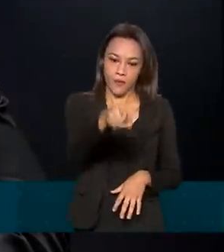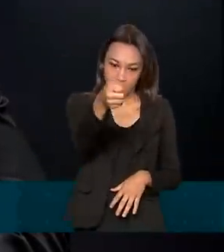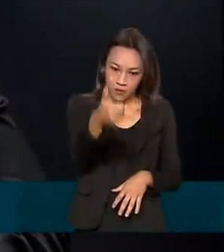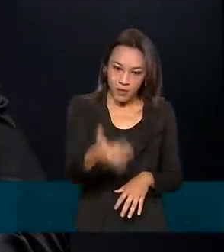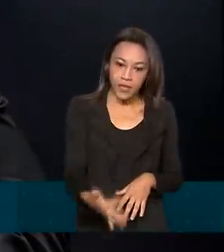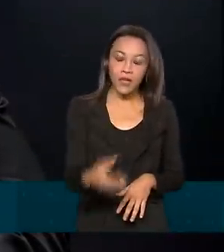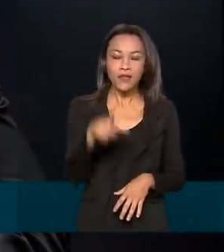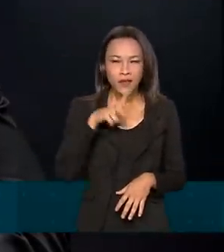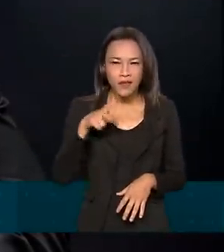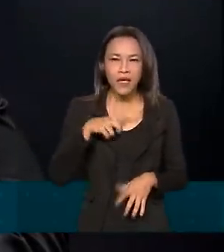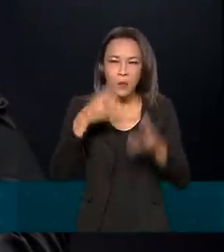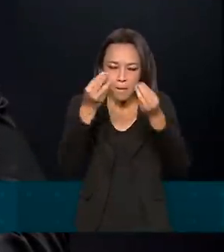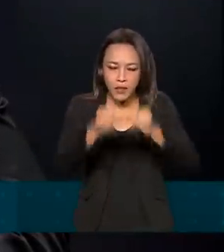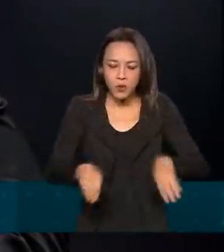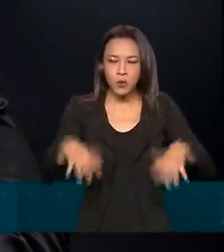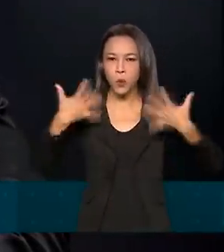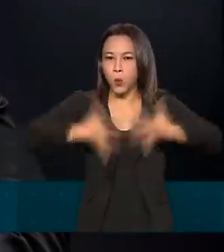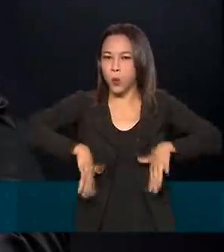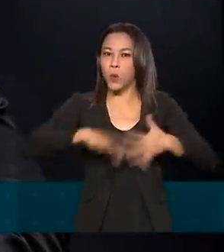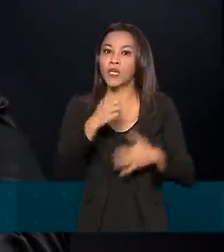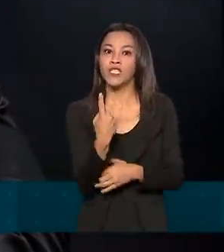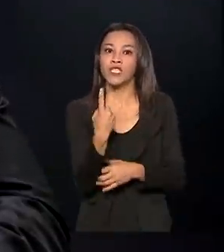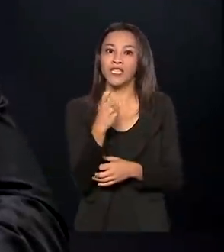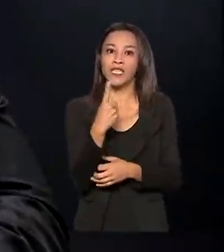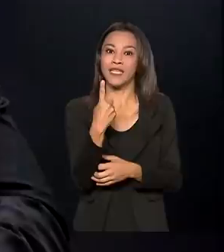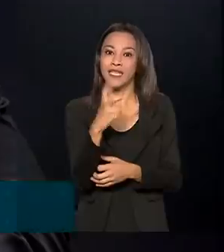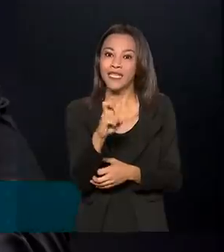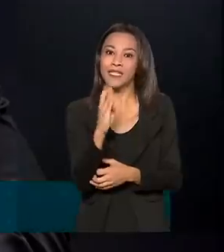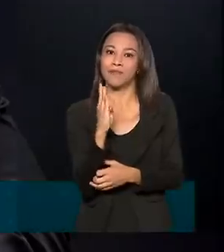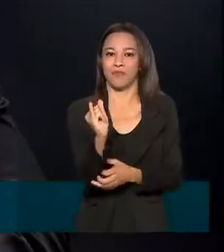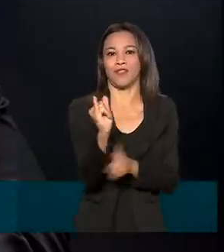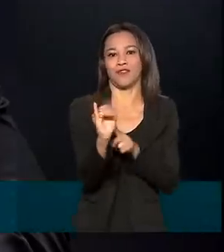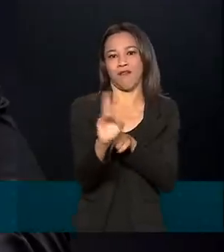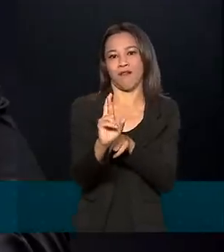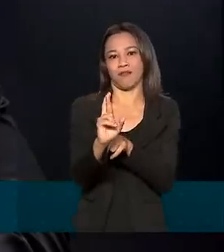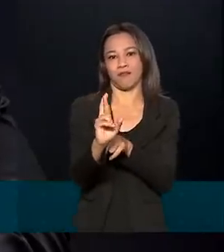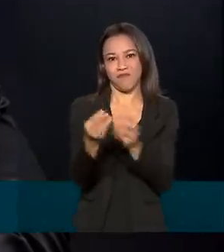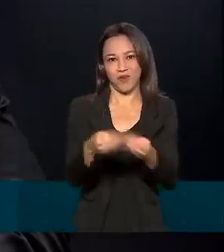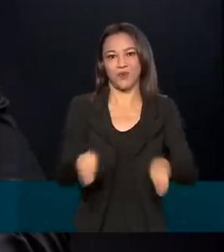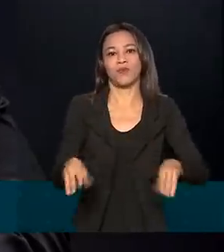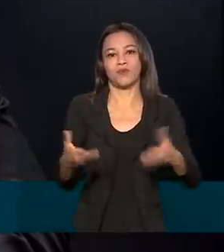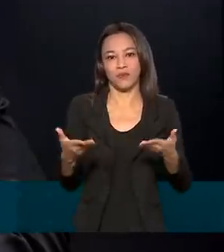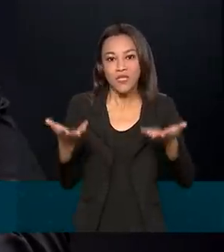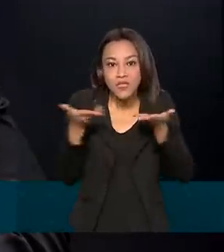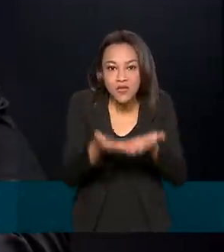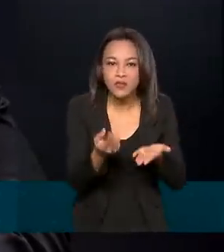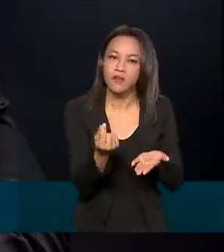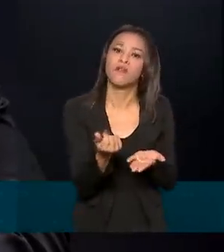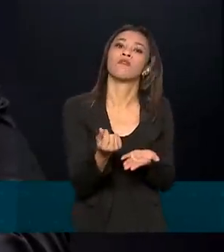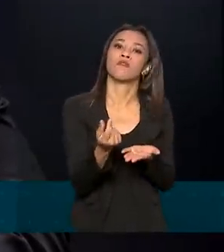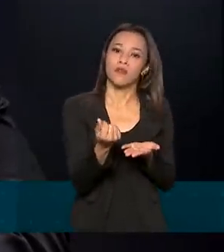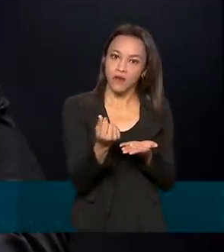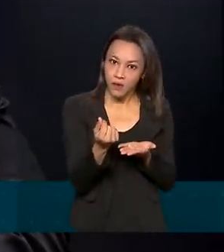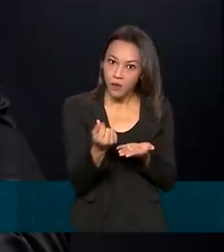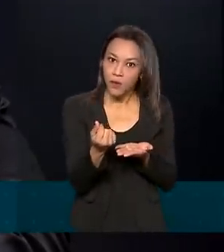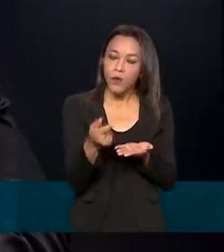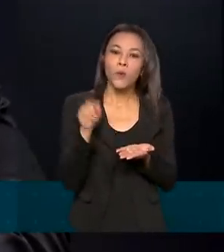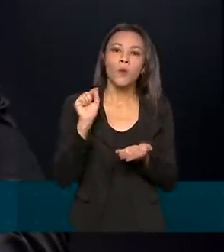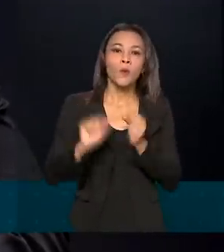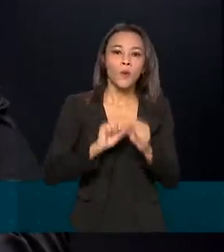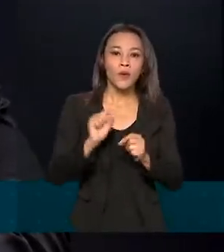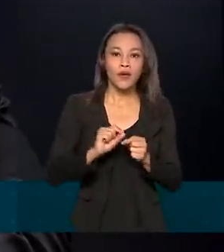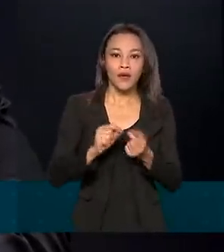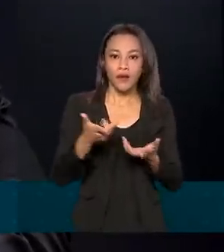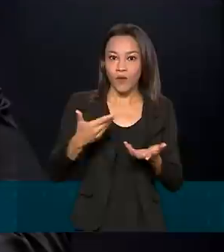estimam um prejuízo estimado de 15 bilhões de reais. E esse valor, ele referente somente ao que é deixado de ser